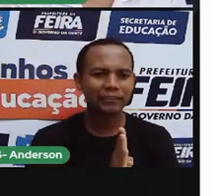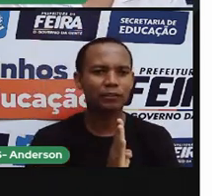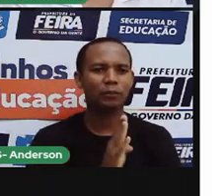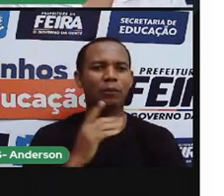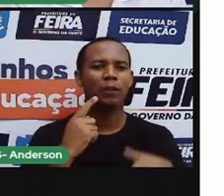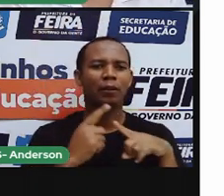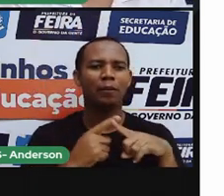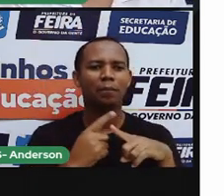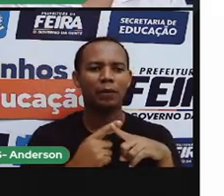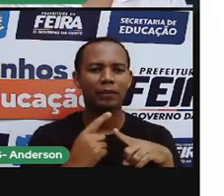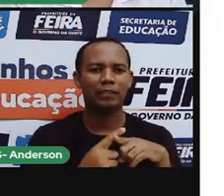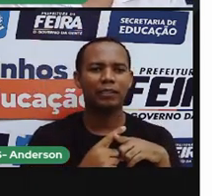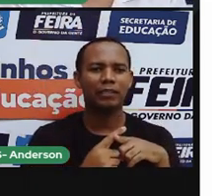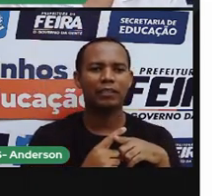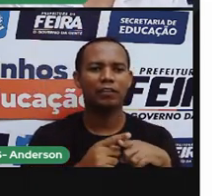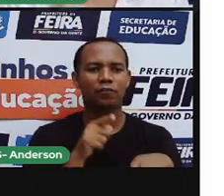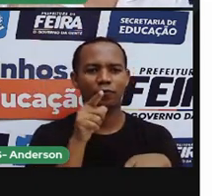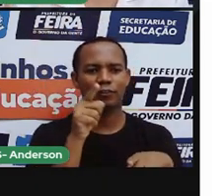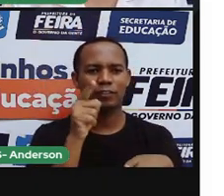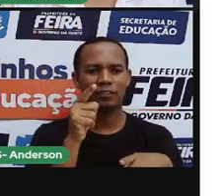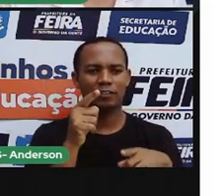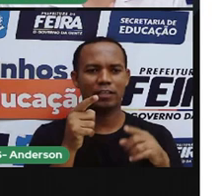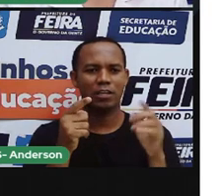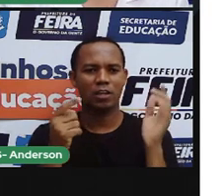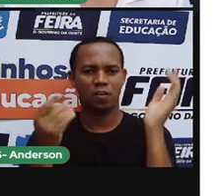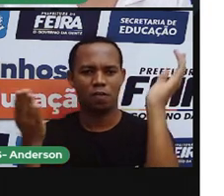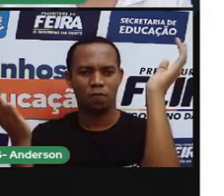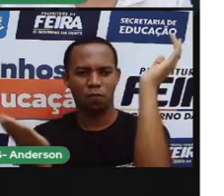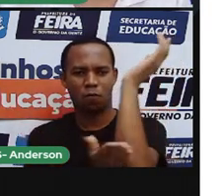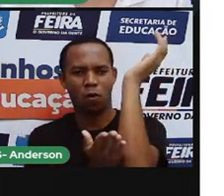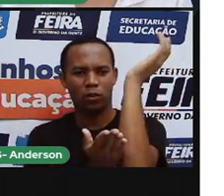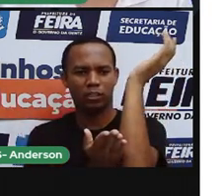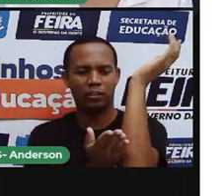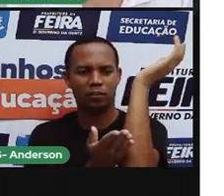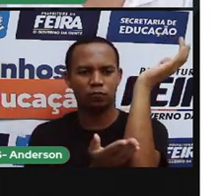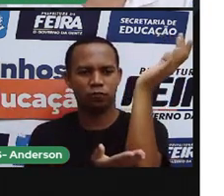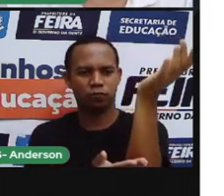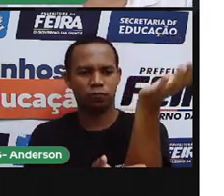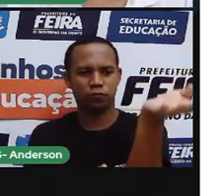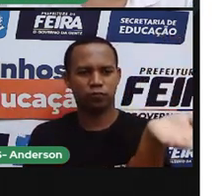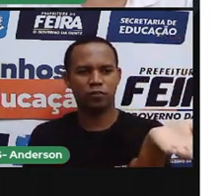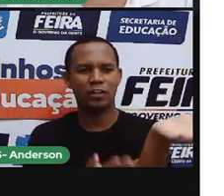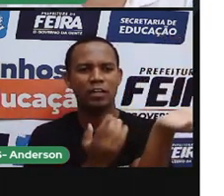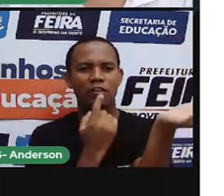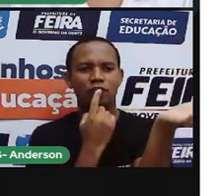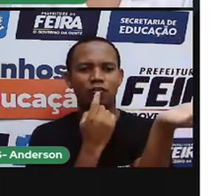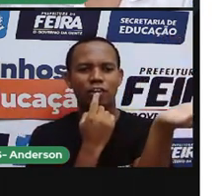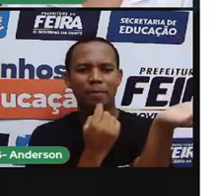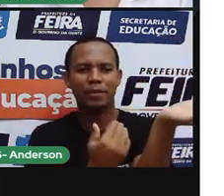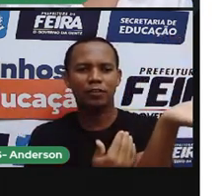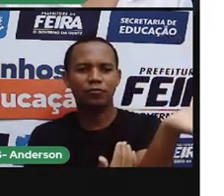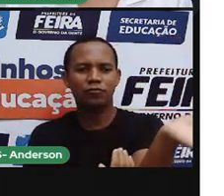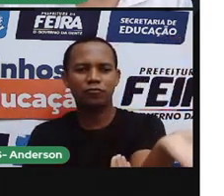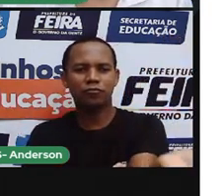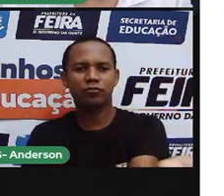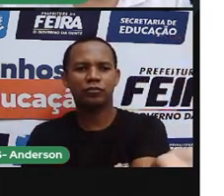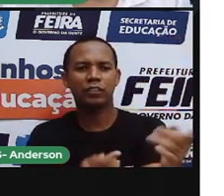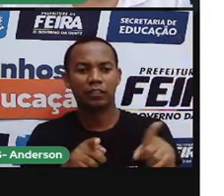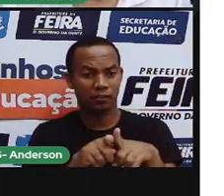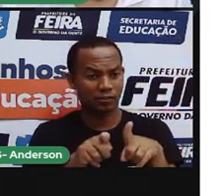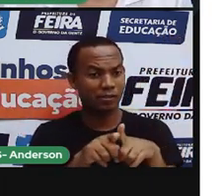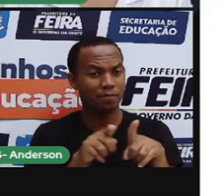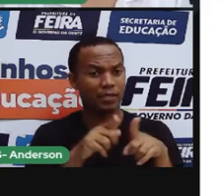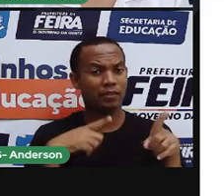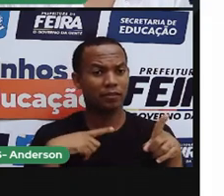o pau-brasil, dentro dele é bem vermelho. Tanto que essa madeira também é utilizada para atingir